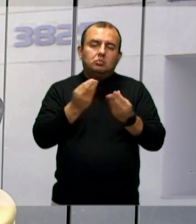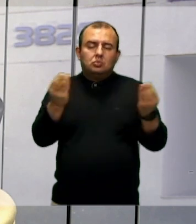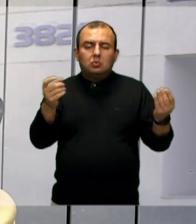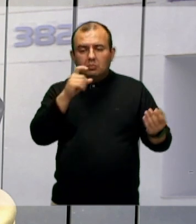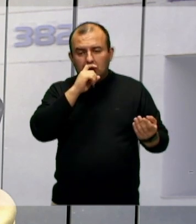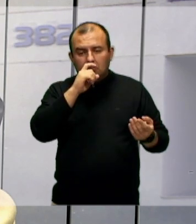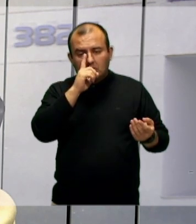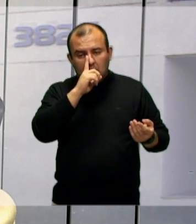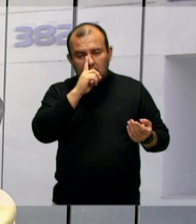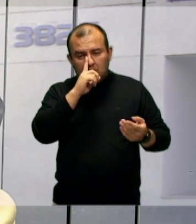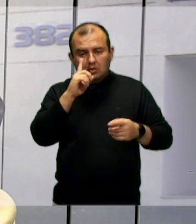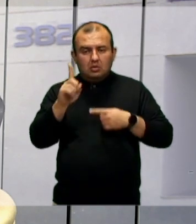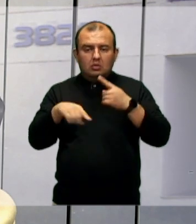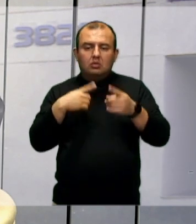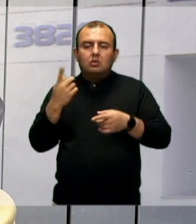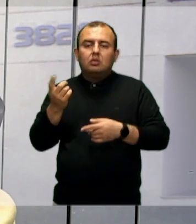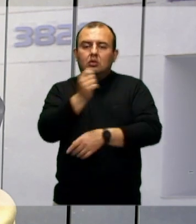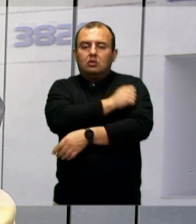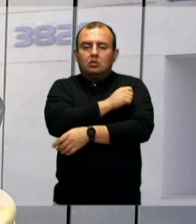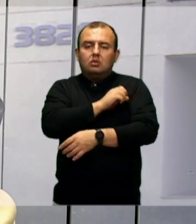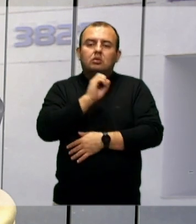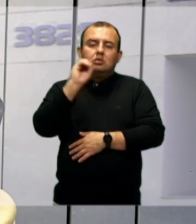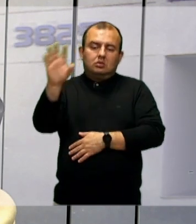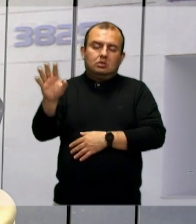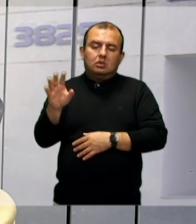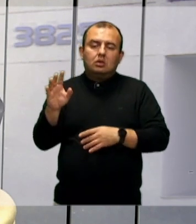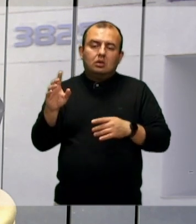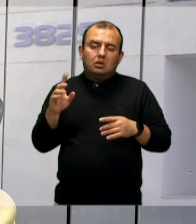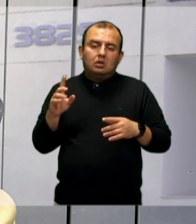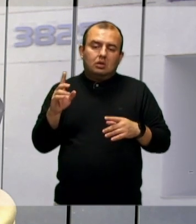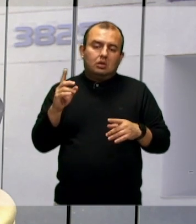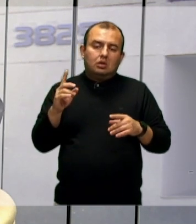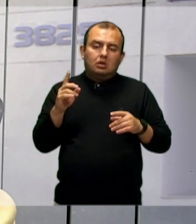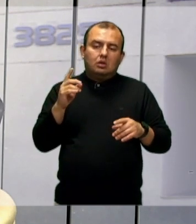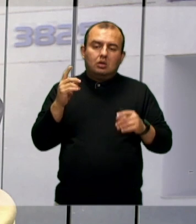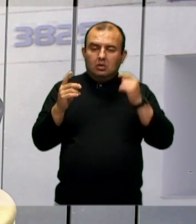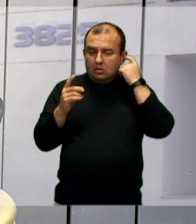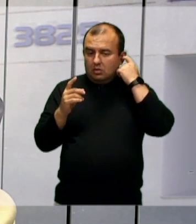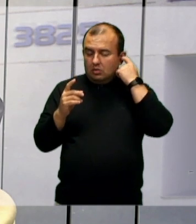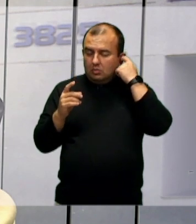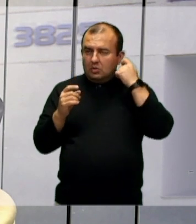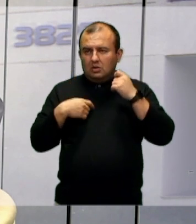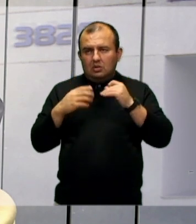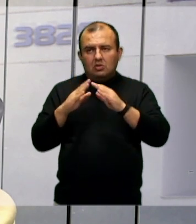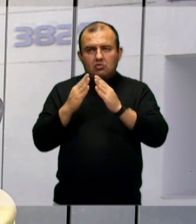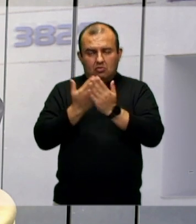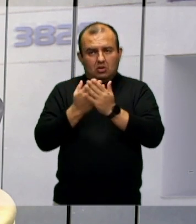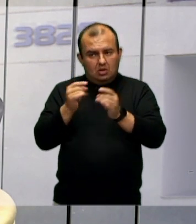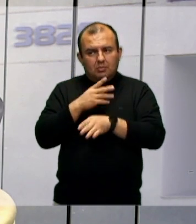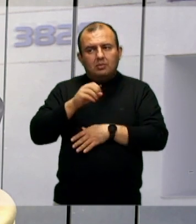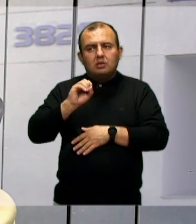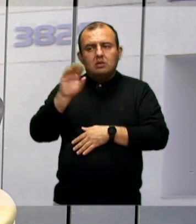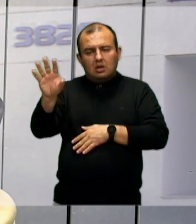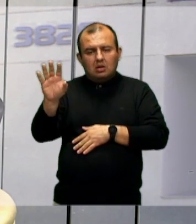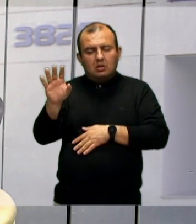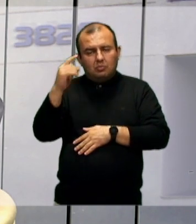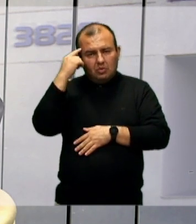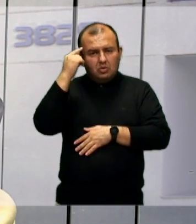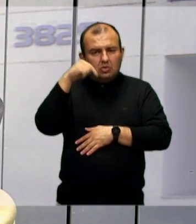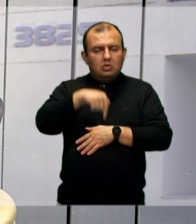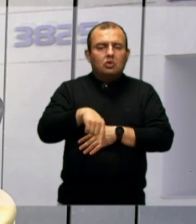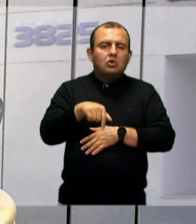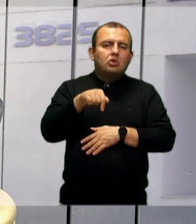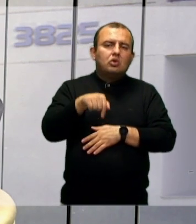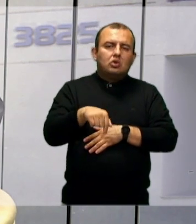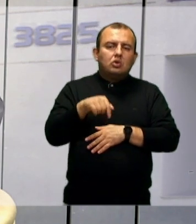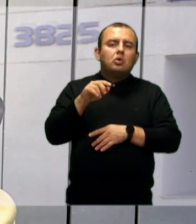acham que mesmo depois que o aluno sai da escola, o aluno, ele ainda é cuidado da escola, né, só que não, ele não é, depois